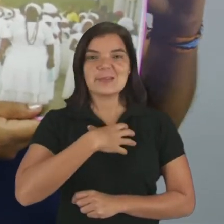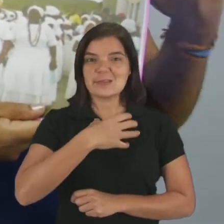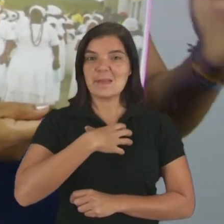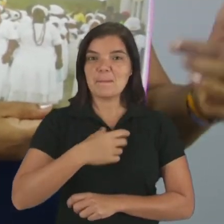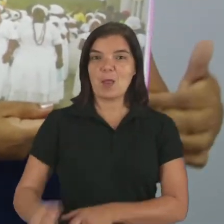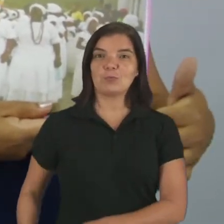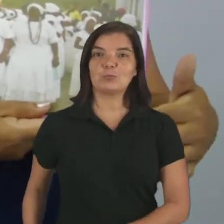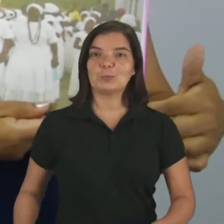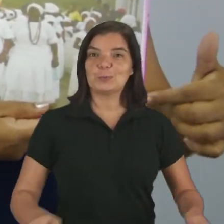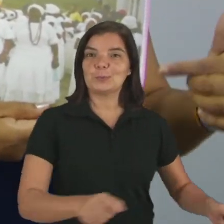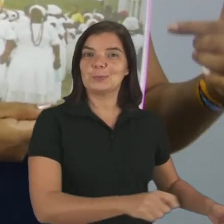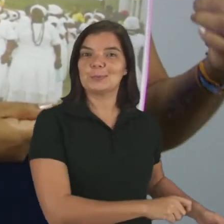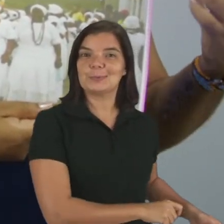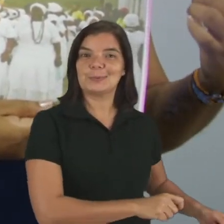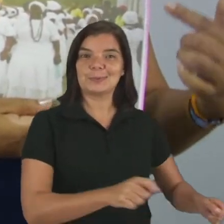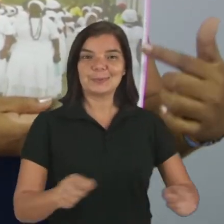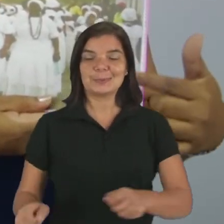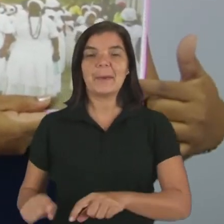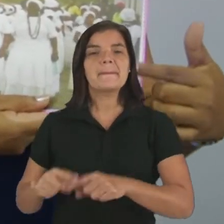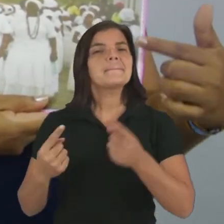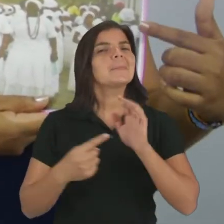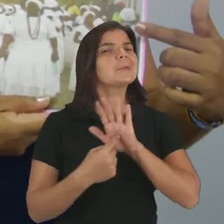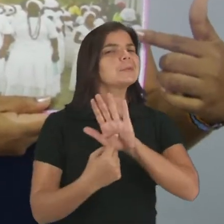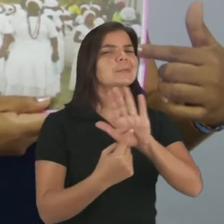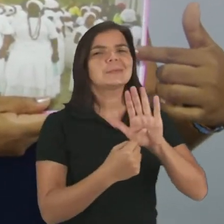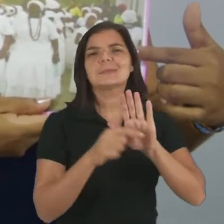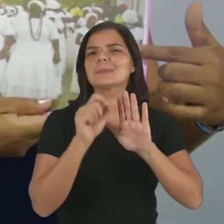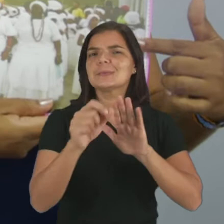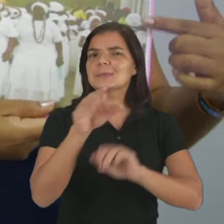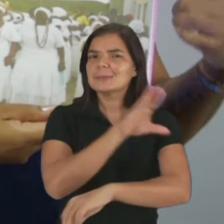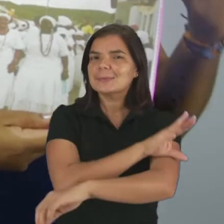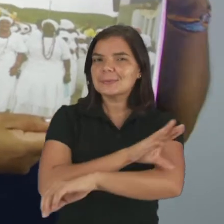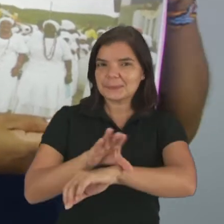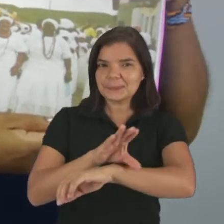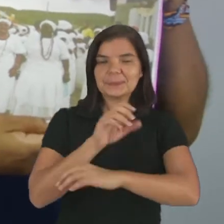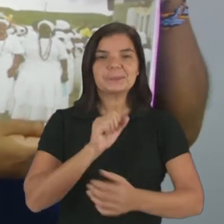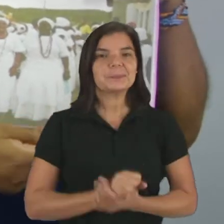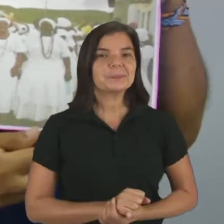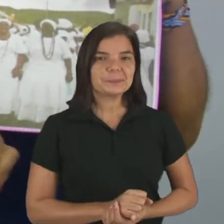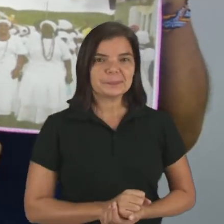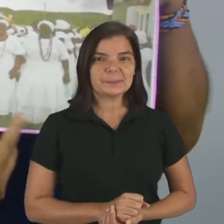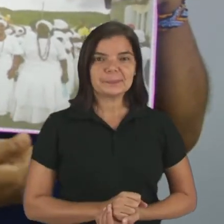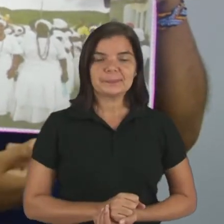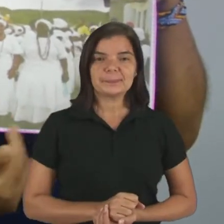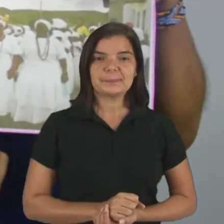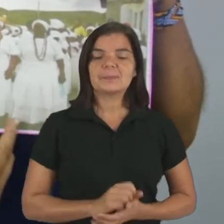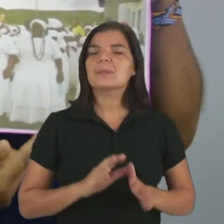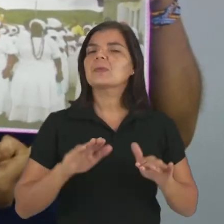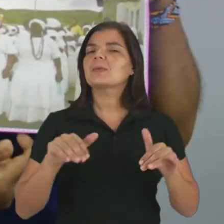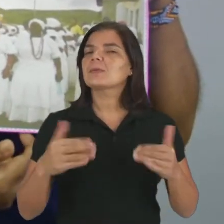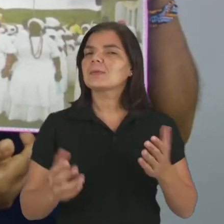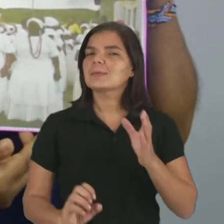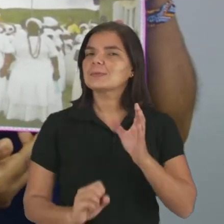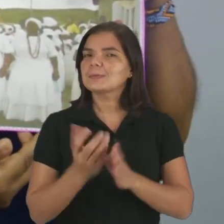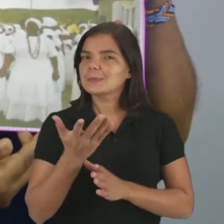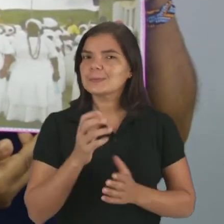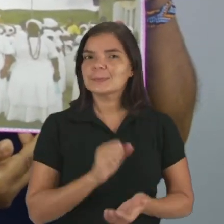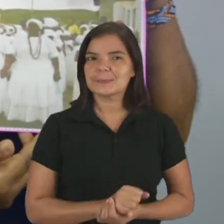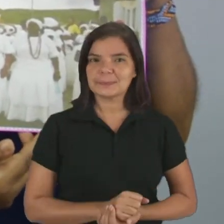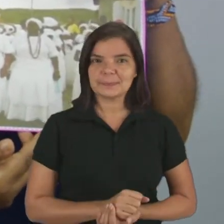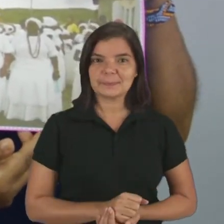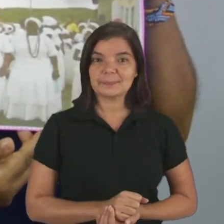É. Mas elas trouxeram, né? Essa cultura aqui. Da onde veio essa cultura?